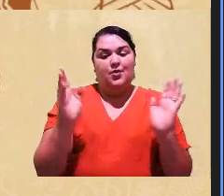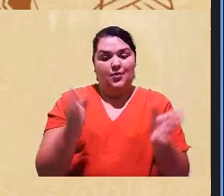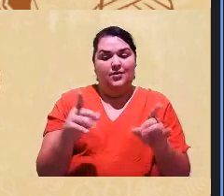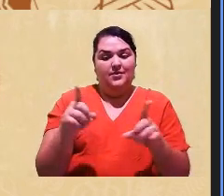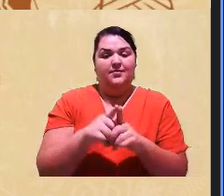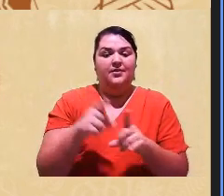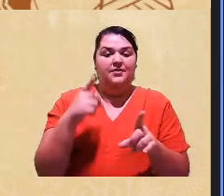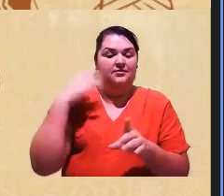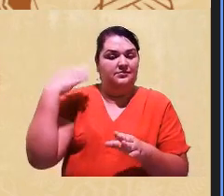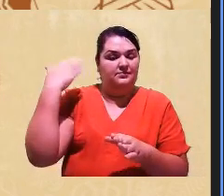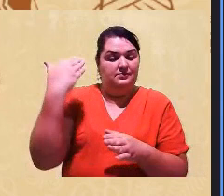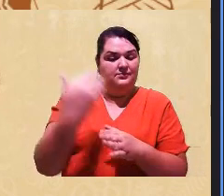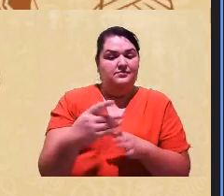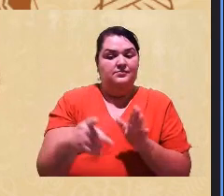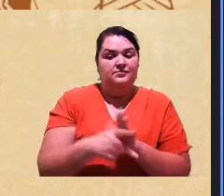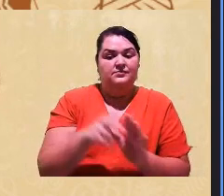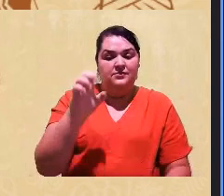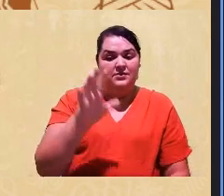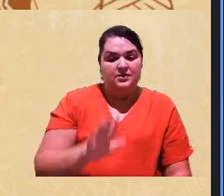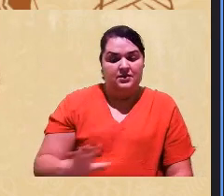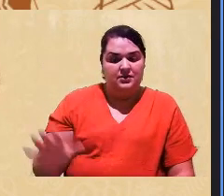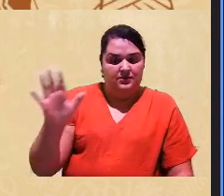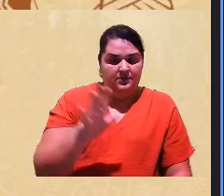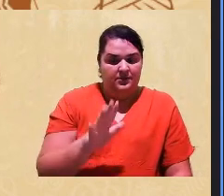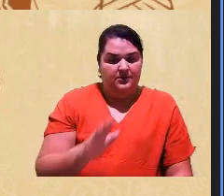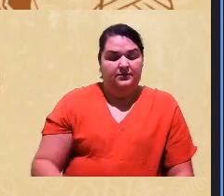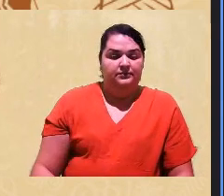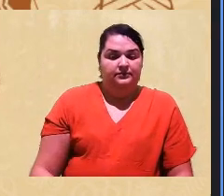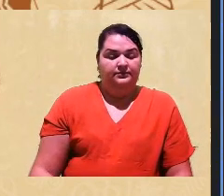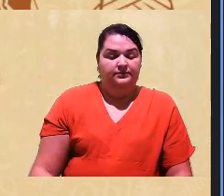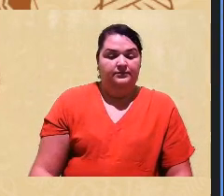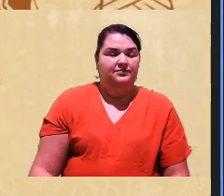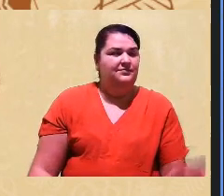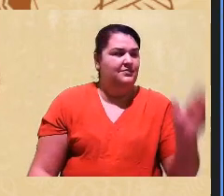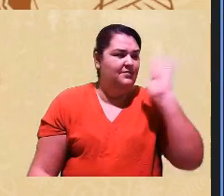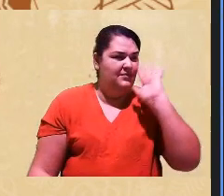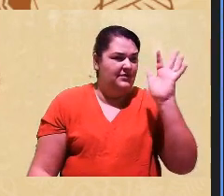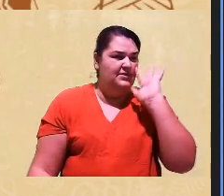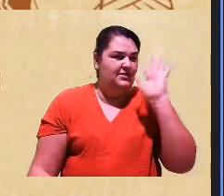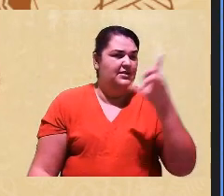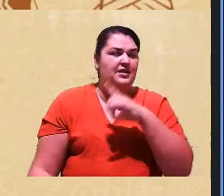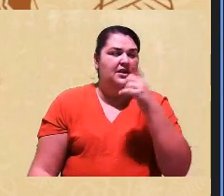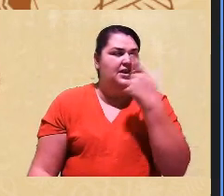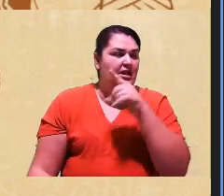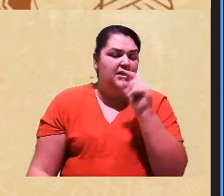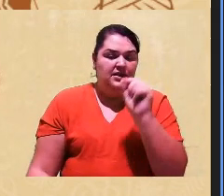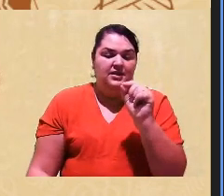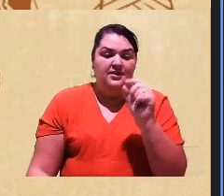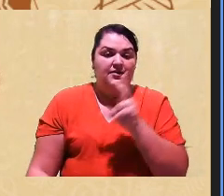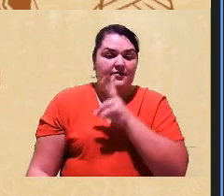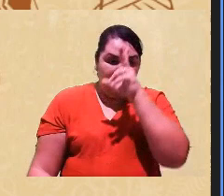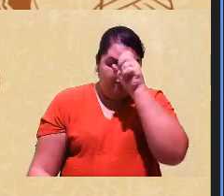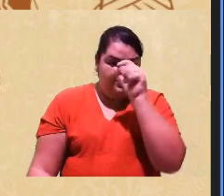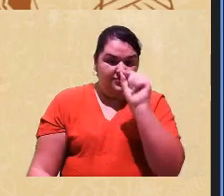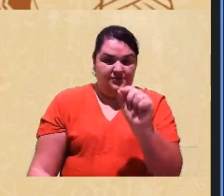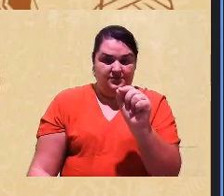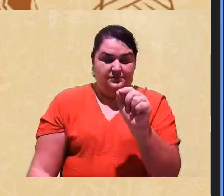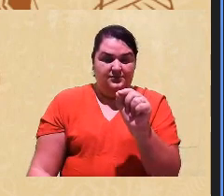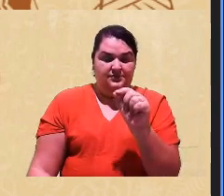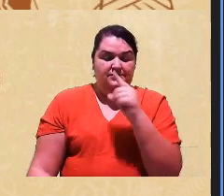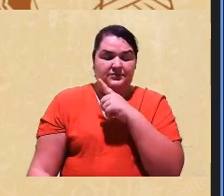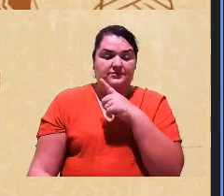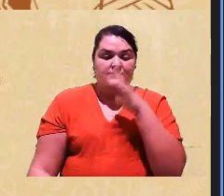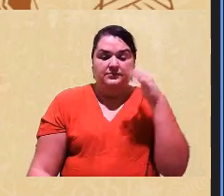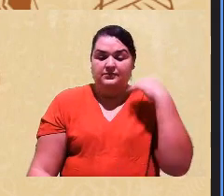europeias e para que esse pensamento ele ganhasse força as produções